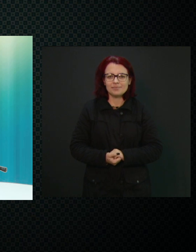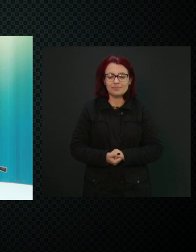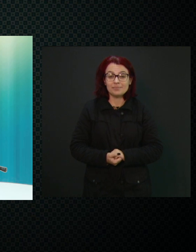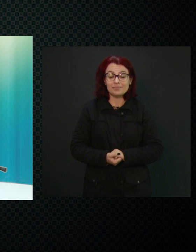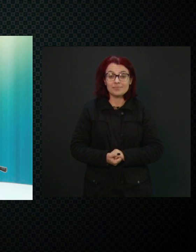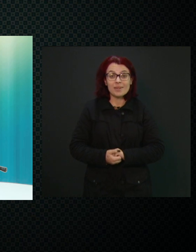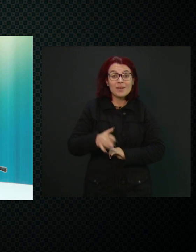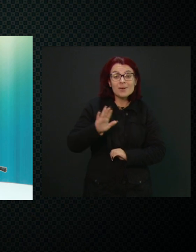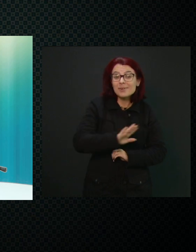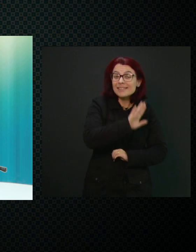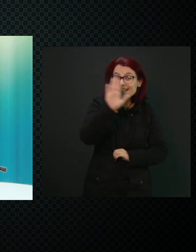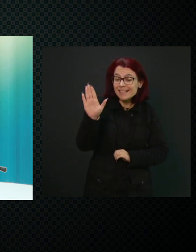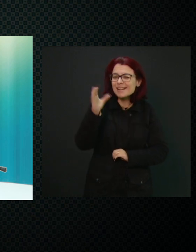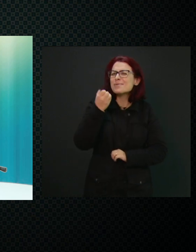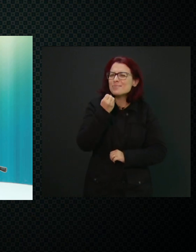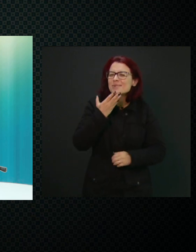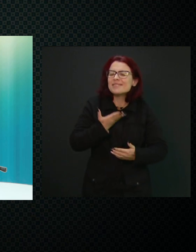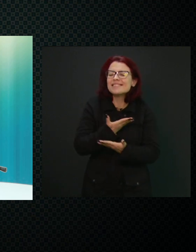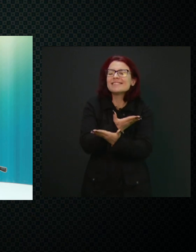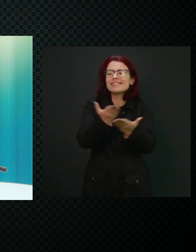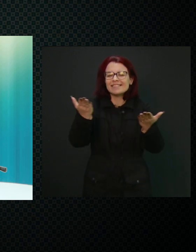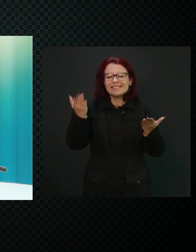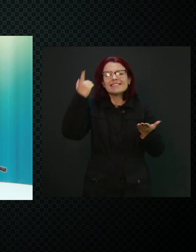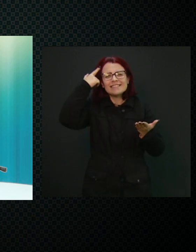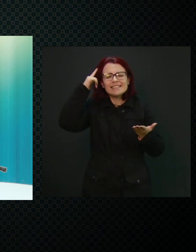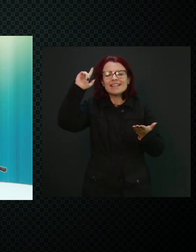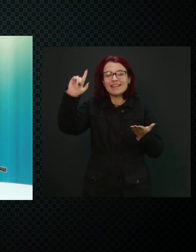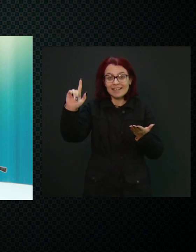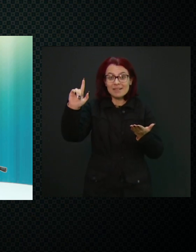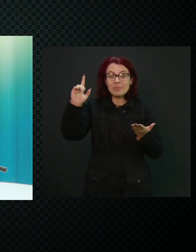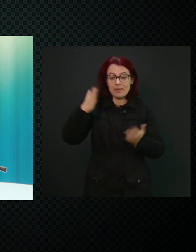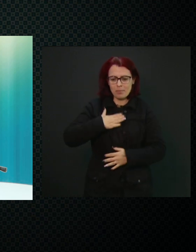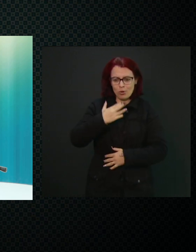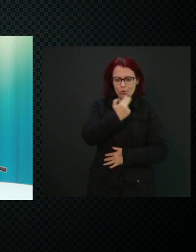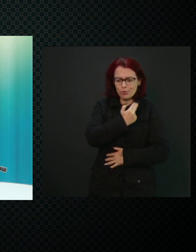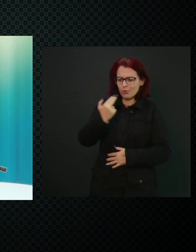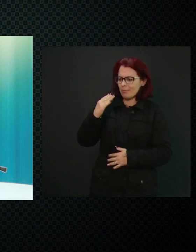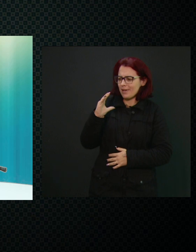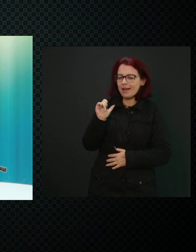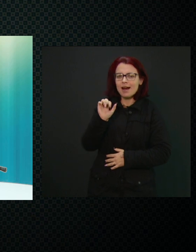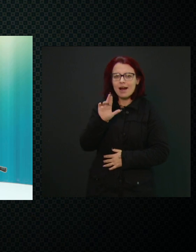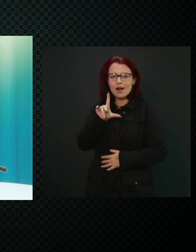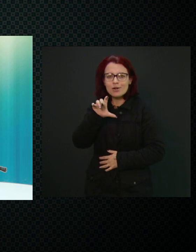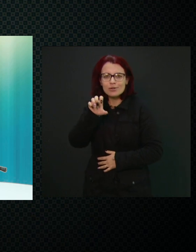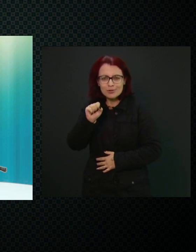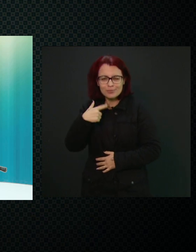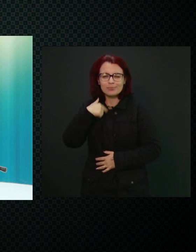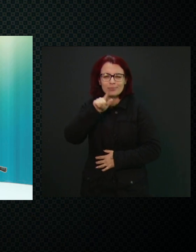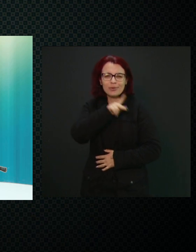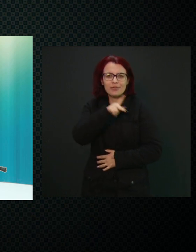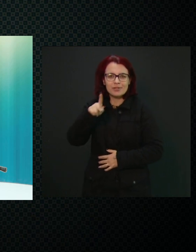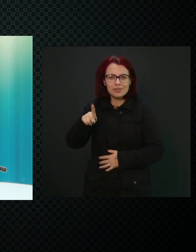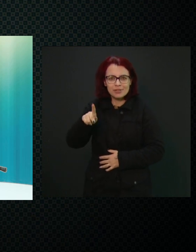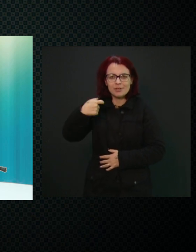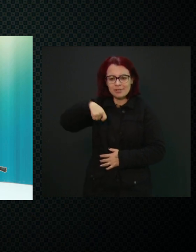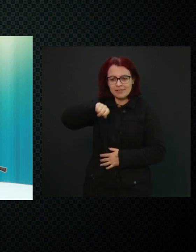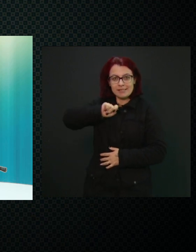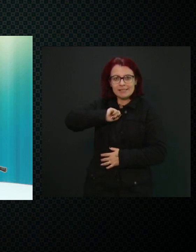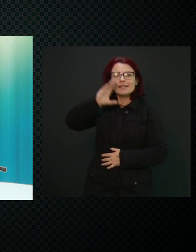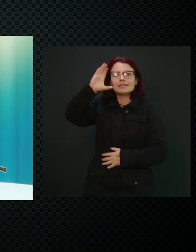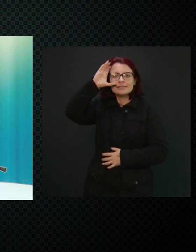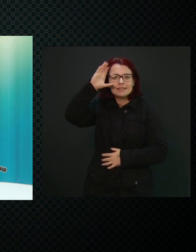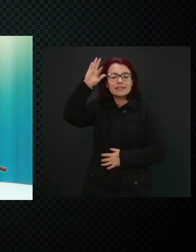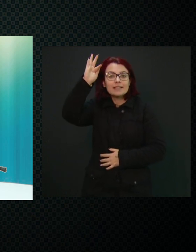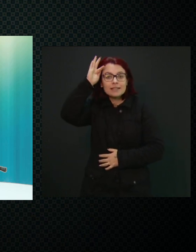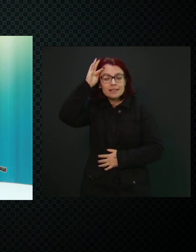Olá, bom dia a todos e a todas, sou o professor Carlos Federico, vou iniciar fazendo minha audiodescrição,